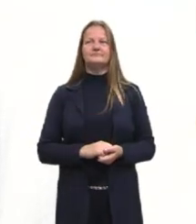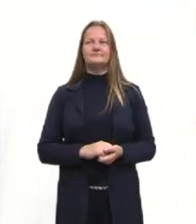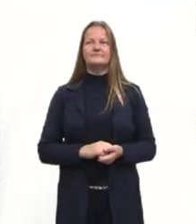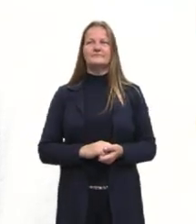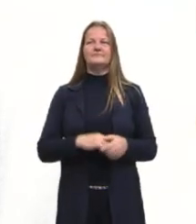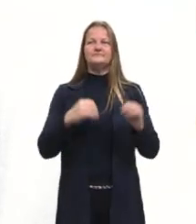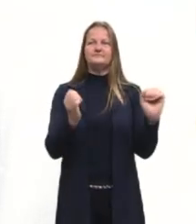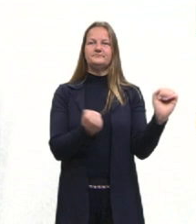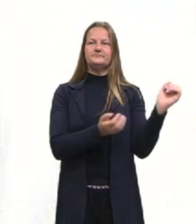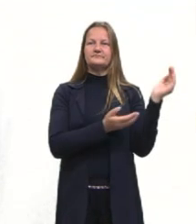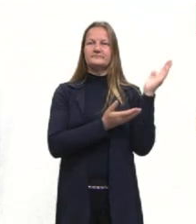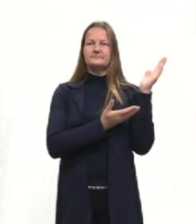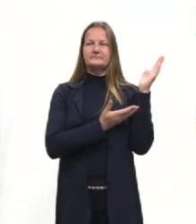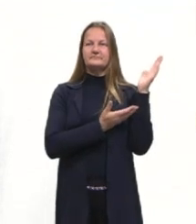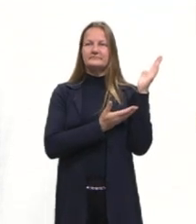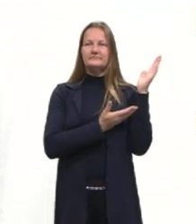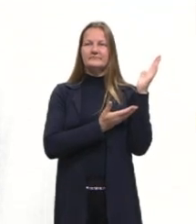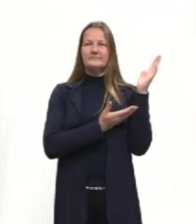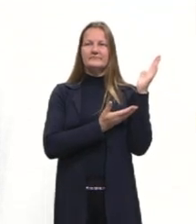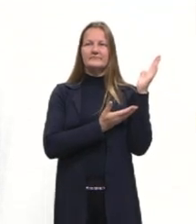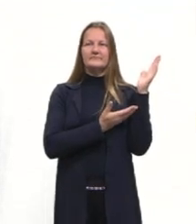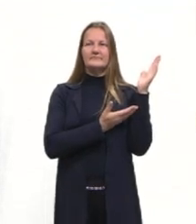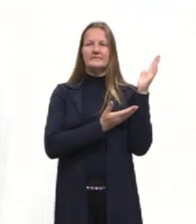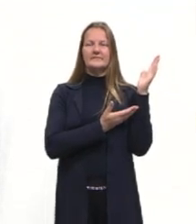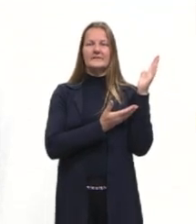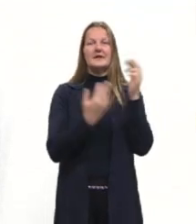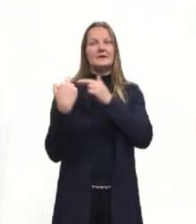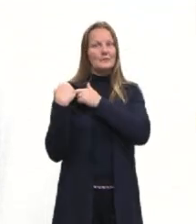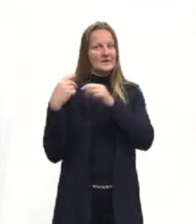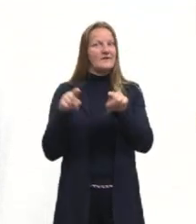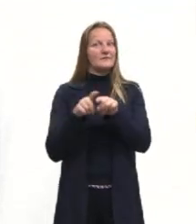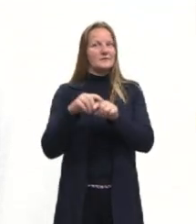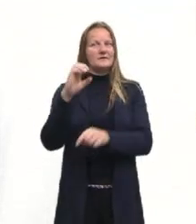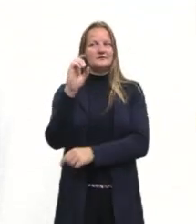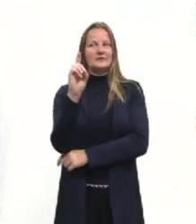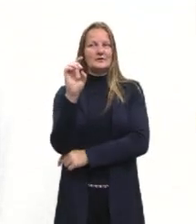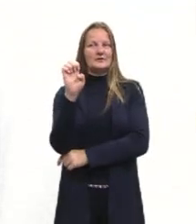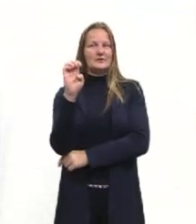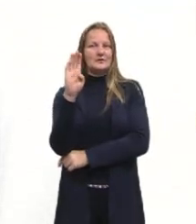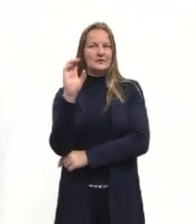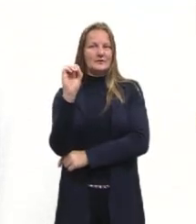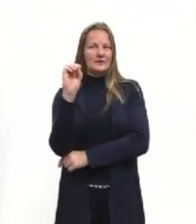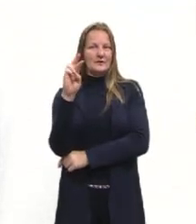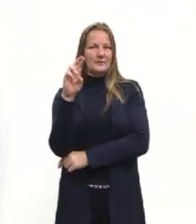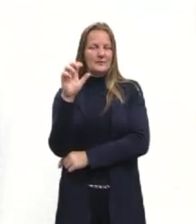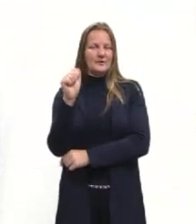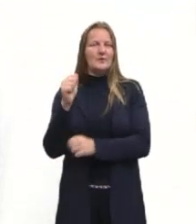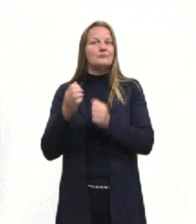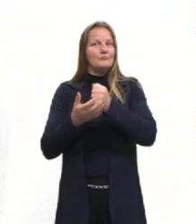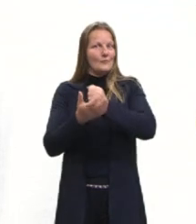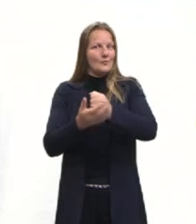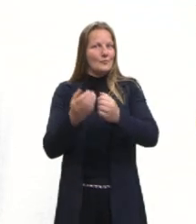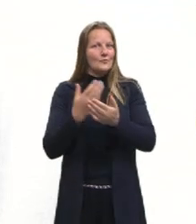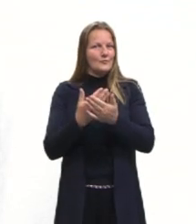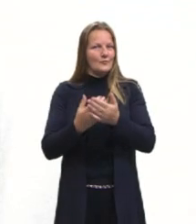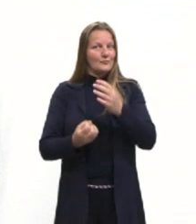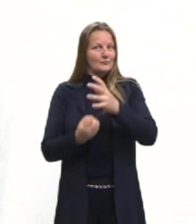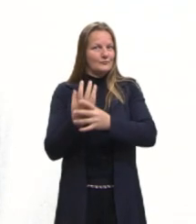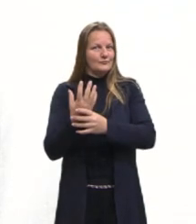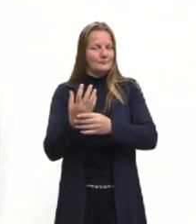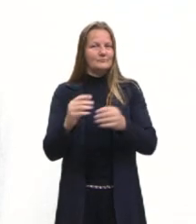Então, temos a parceria aí da minha curadora Débora, que me auxiliou a fazer essa aula para vocês e espero que vocês aproveitem bastante.